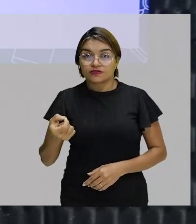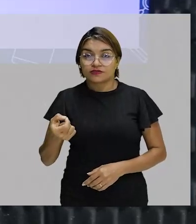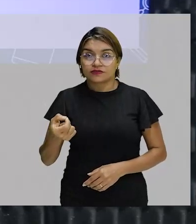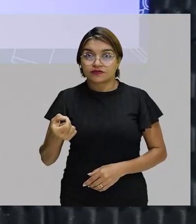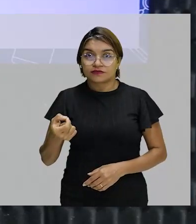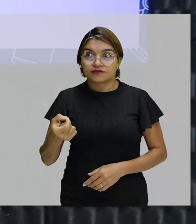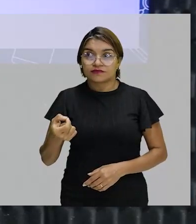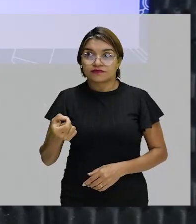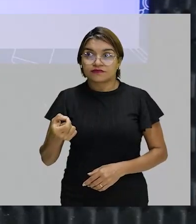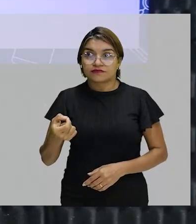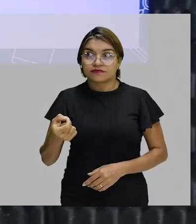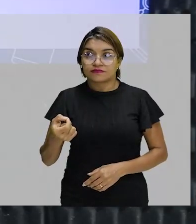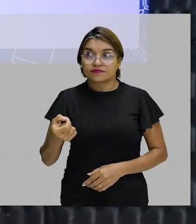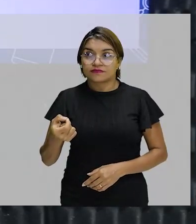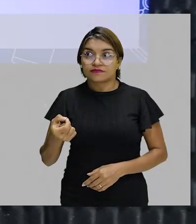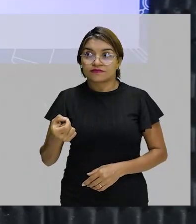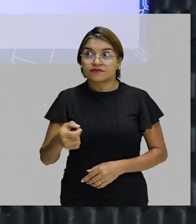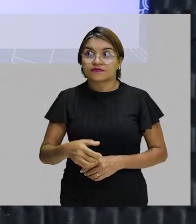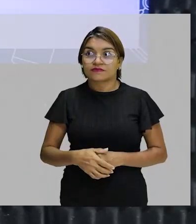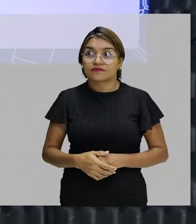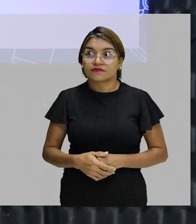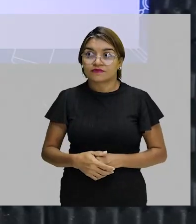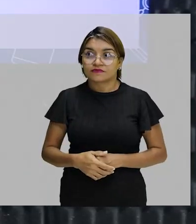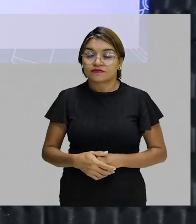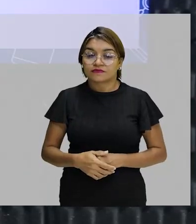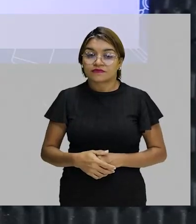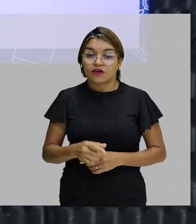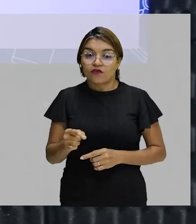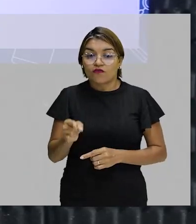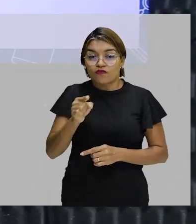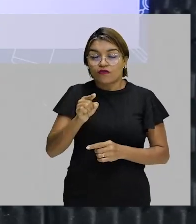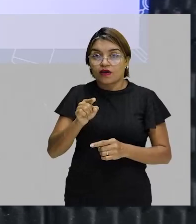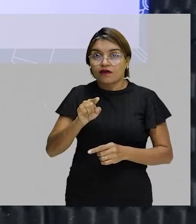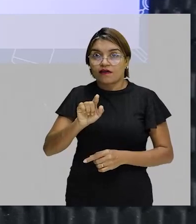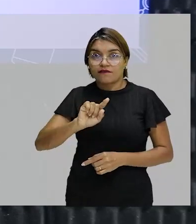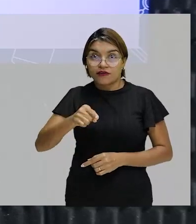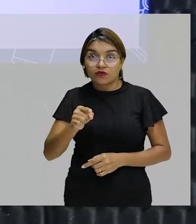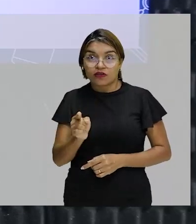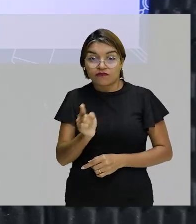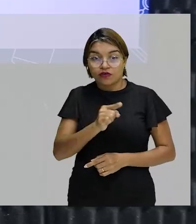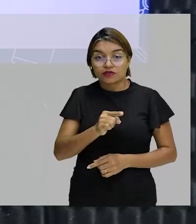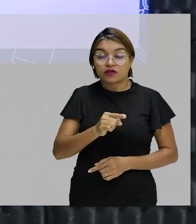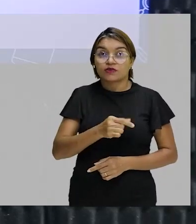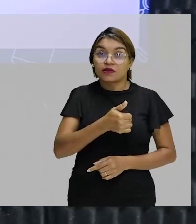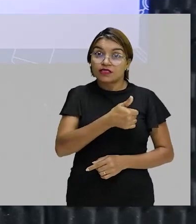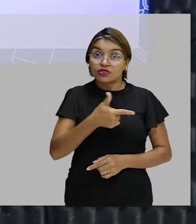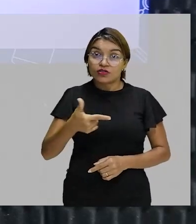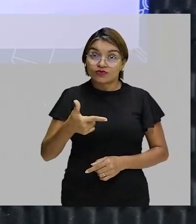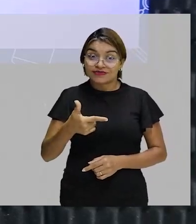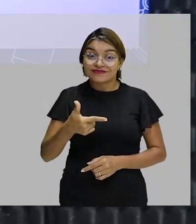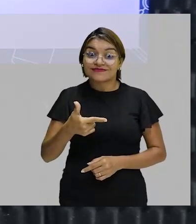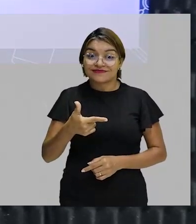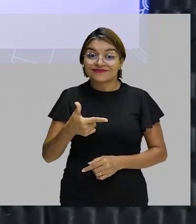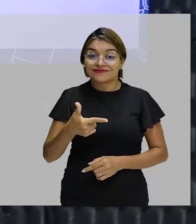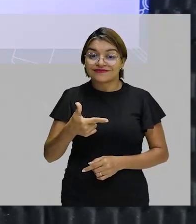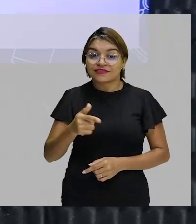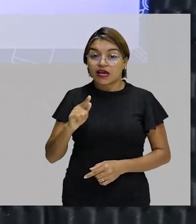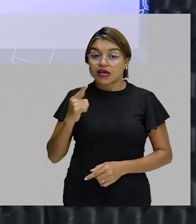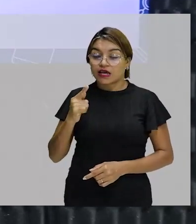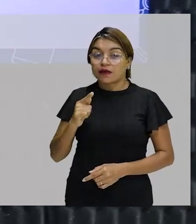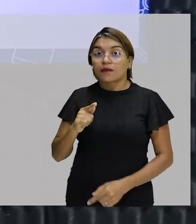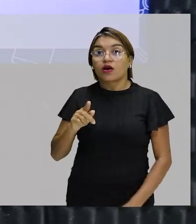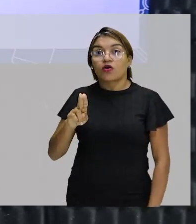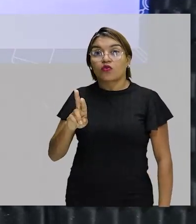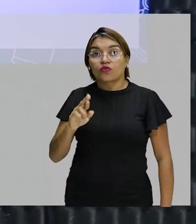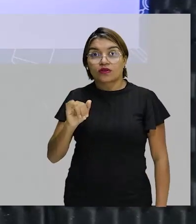120, botando uma casa decimal, 12. 12 gramas de ureia, tudo bem? Dá para fazer esse